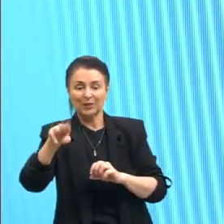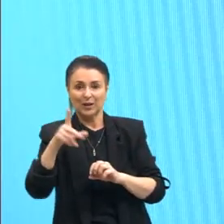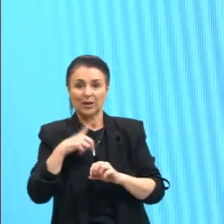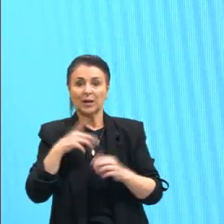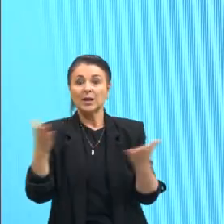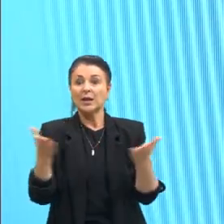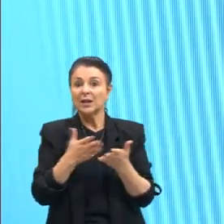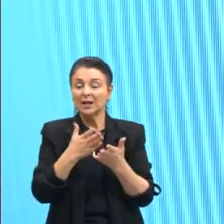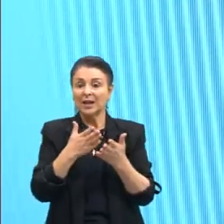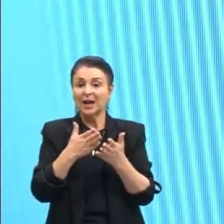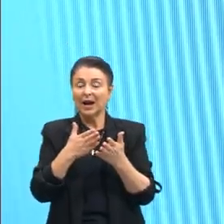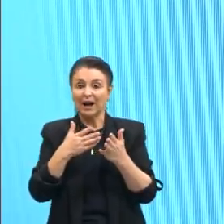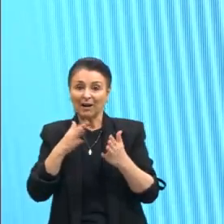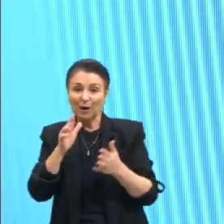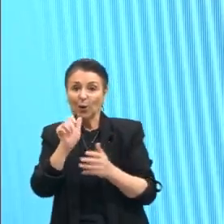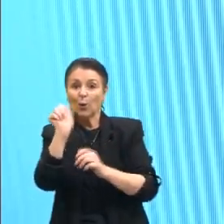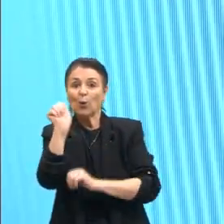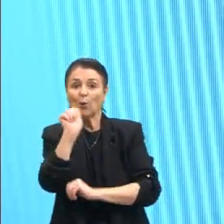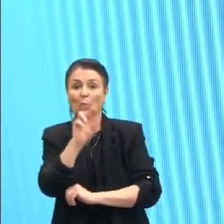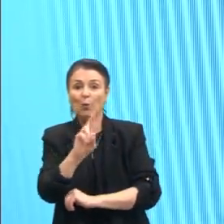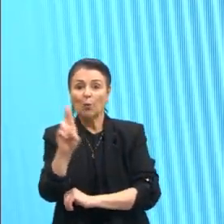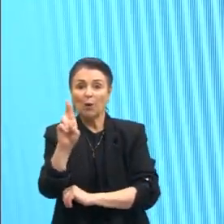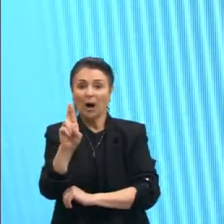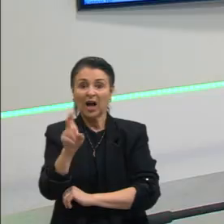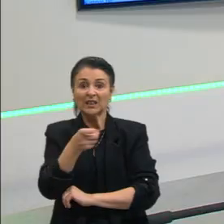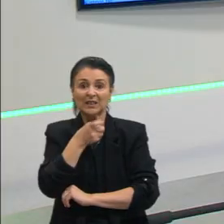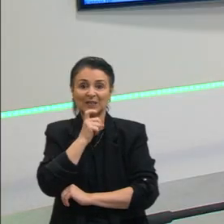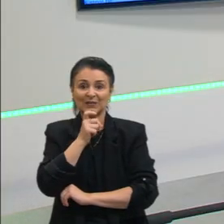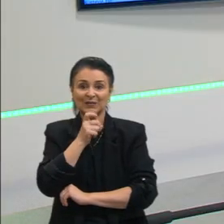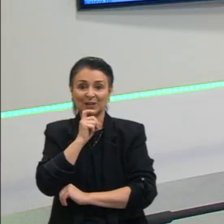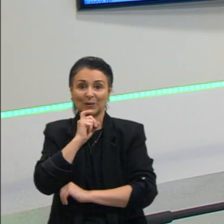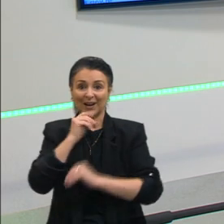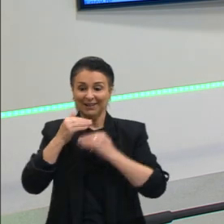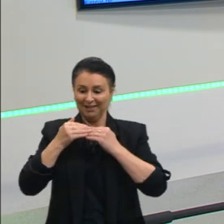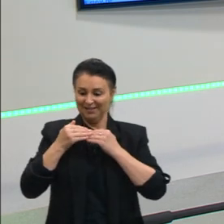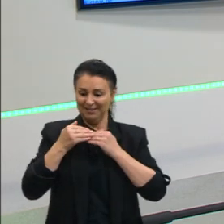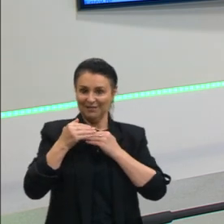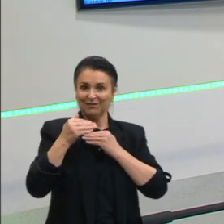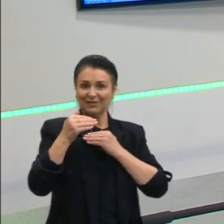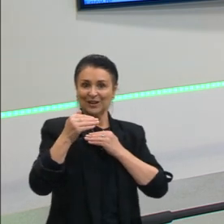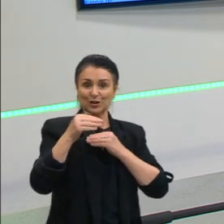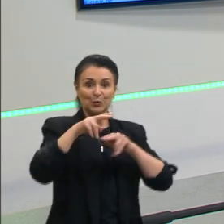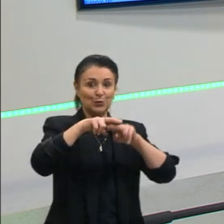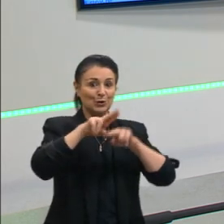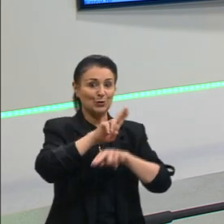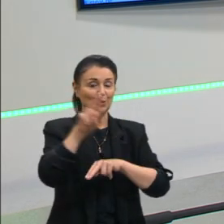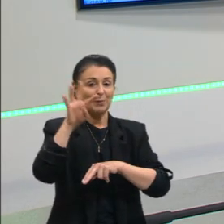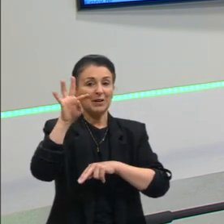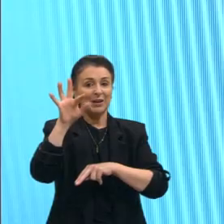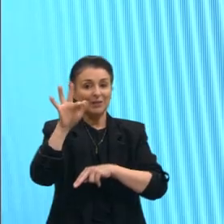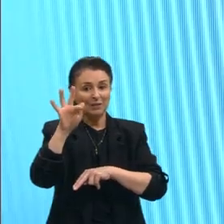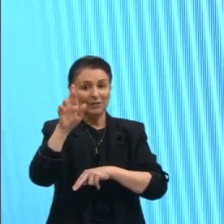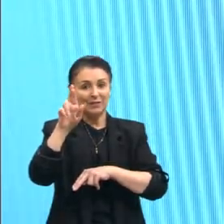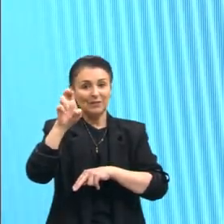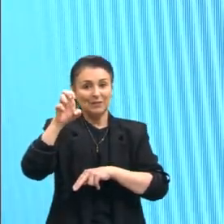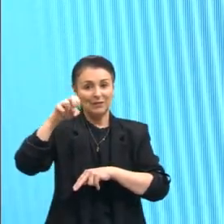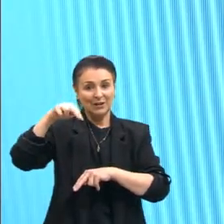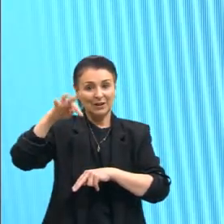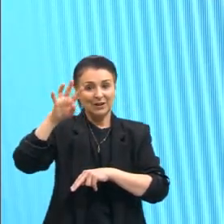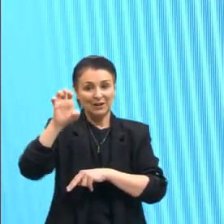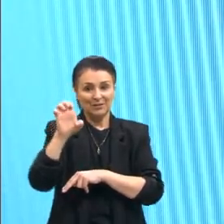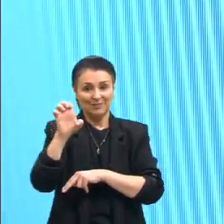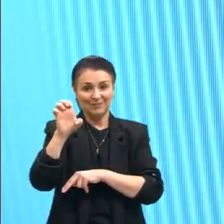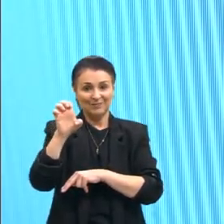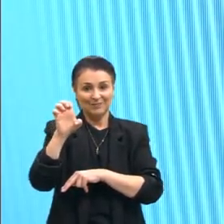parte das massas de ar, é a frente da massa de ar, certo? Quando nós temos esse embate aqui, tá,